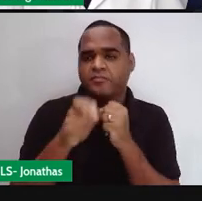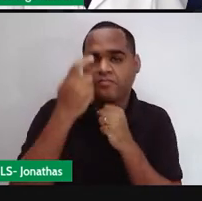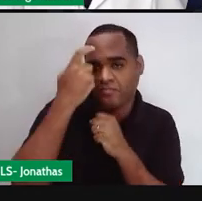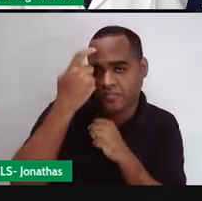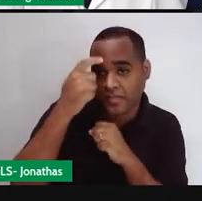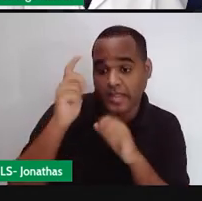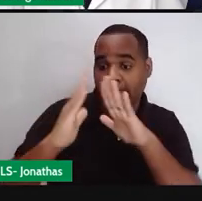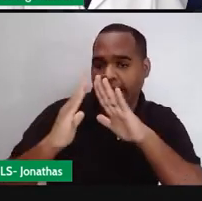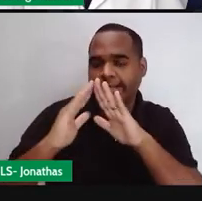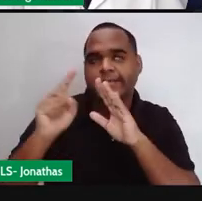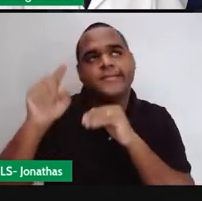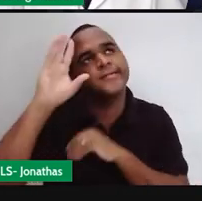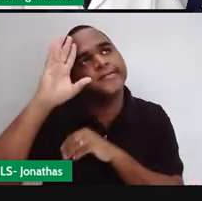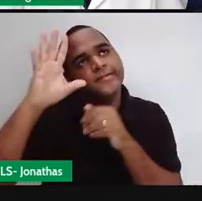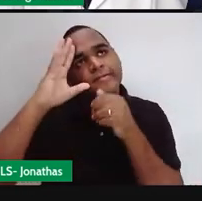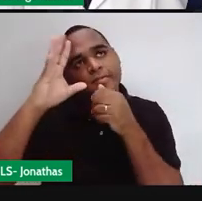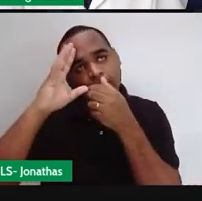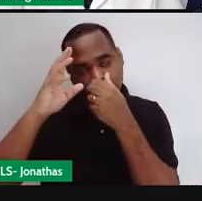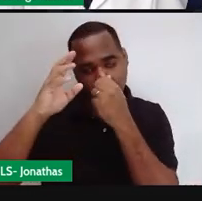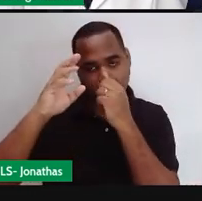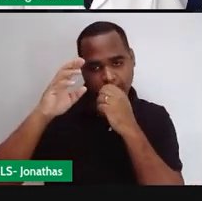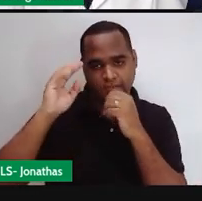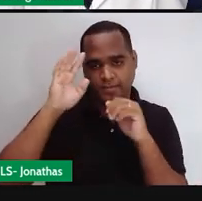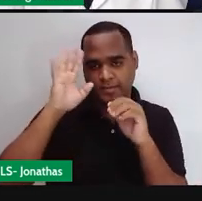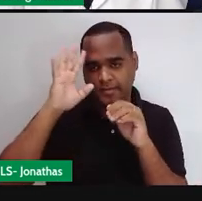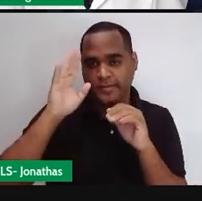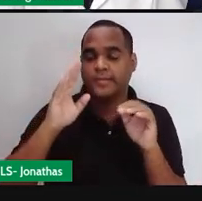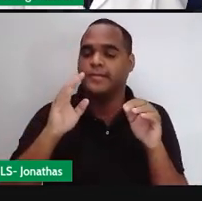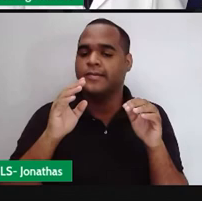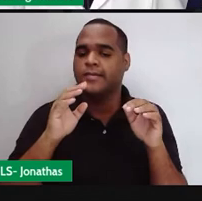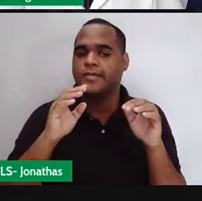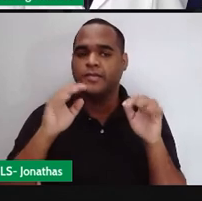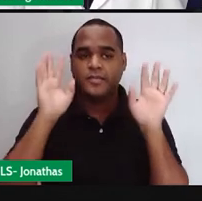encontrar uma resposta para a pergunta que eu fiz.